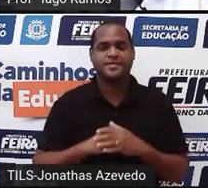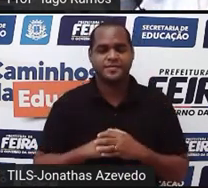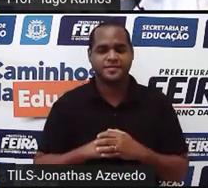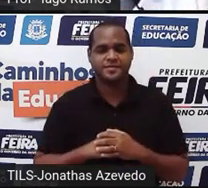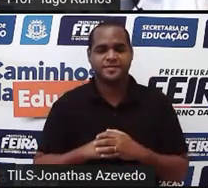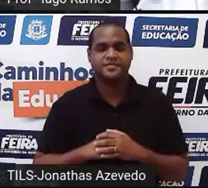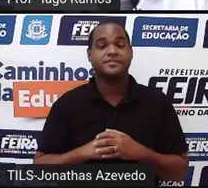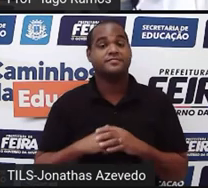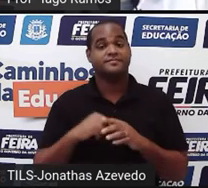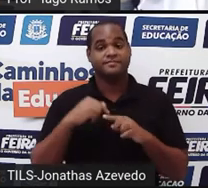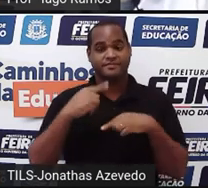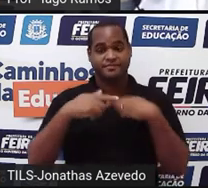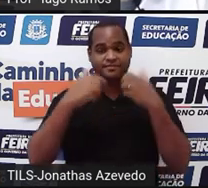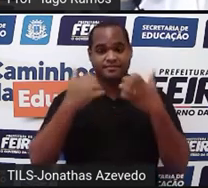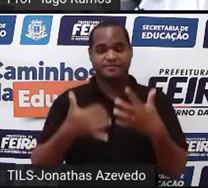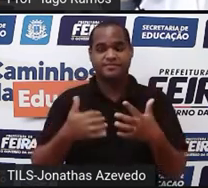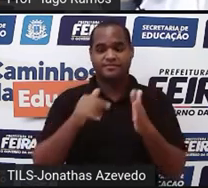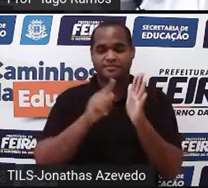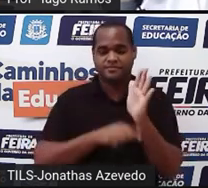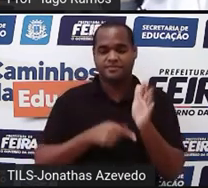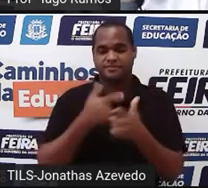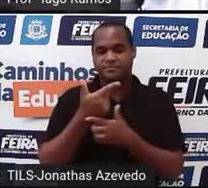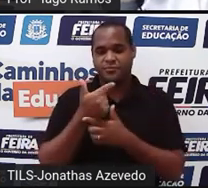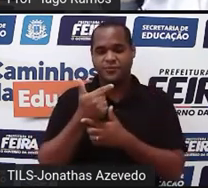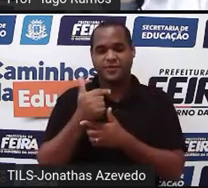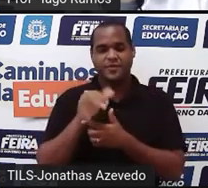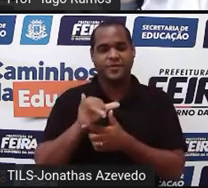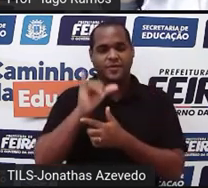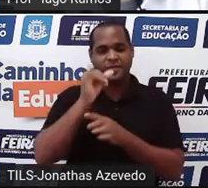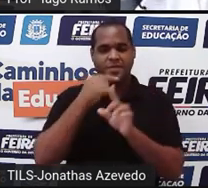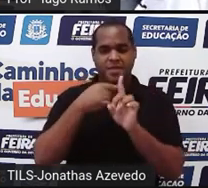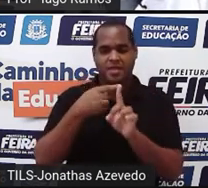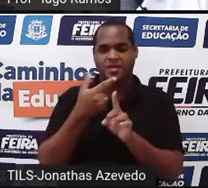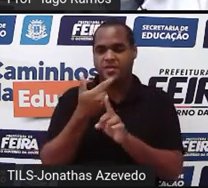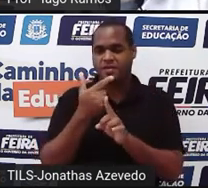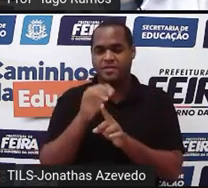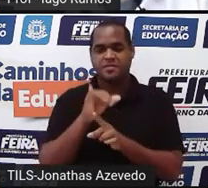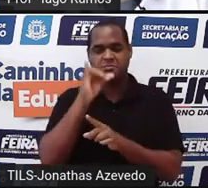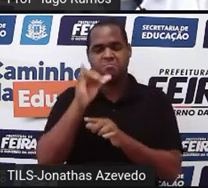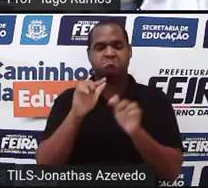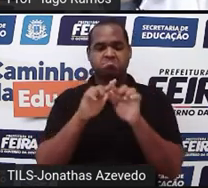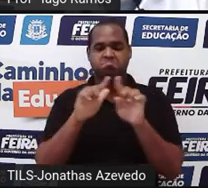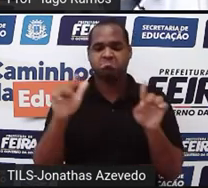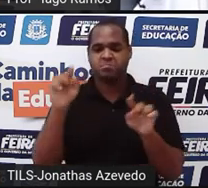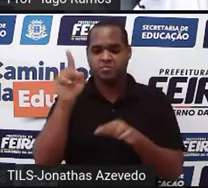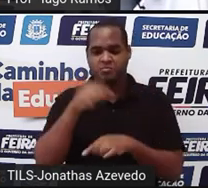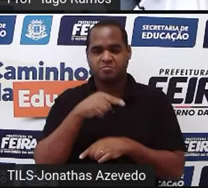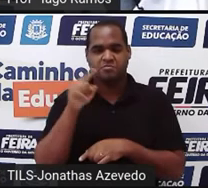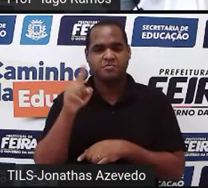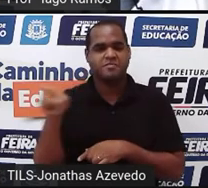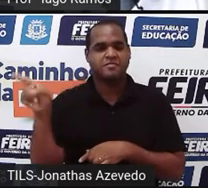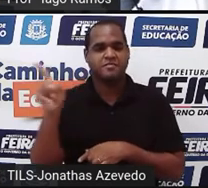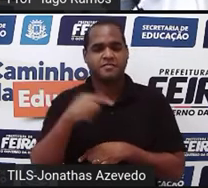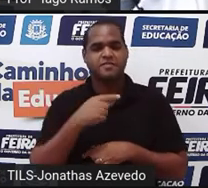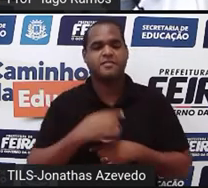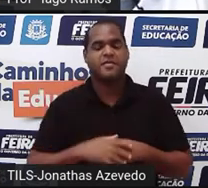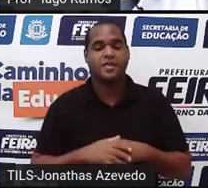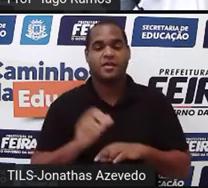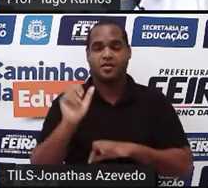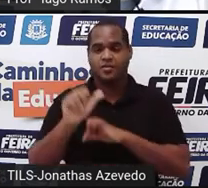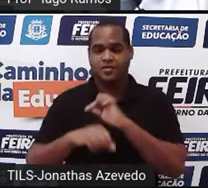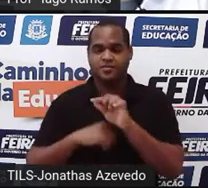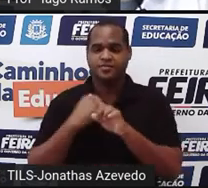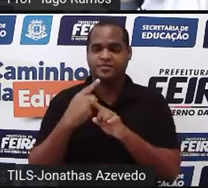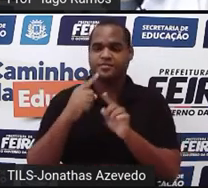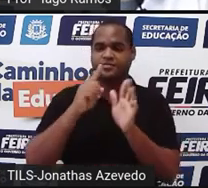depois, menos 12y mais 12y, zero também, são opostos. E depois,